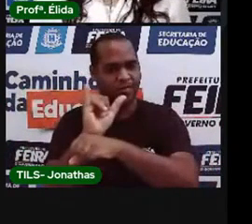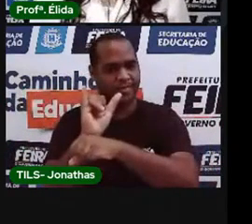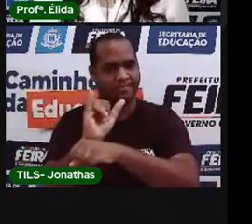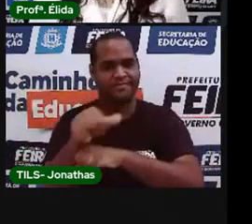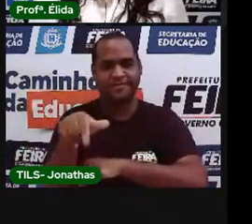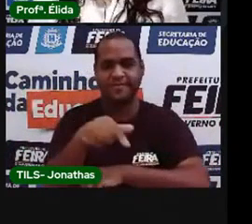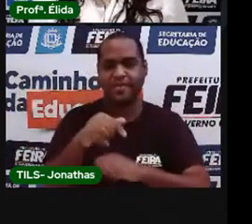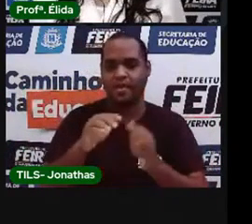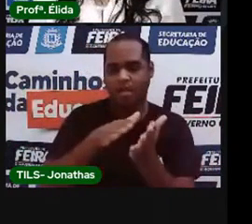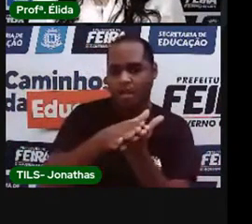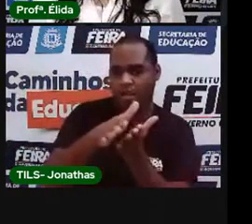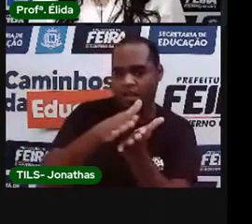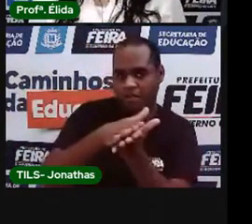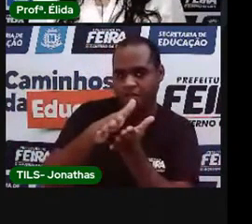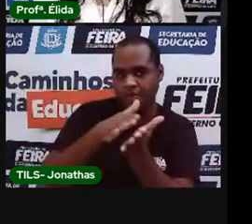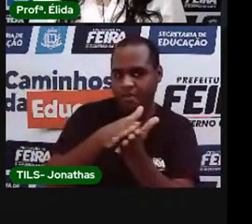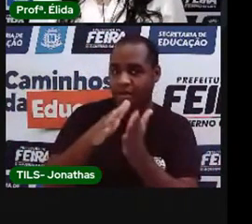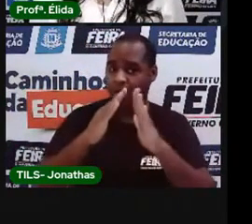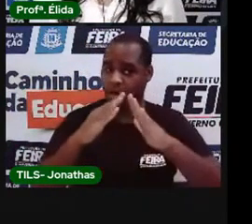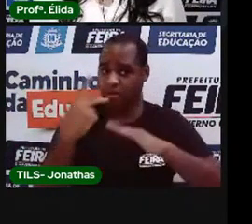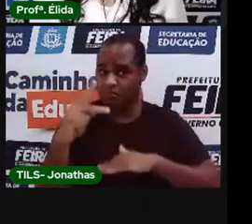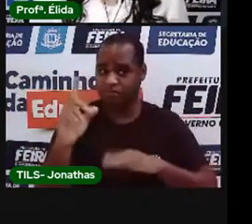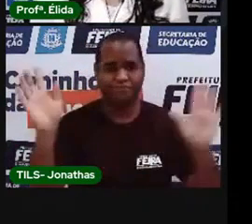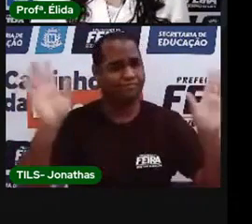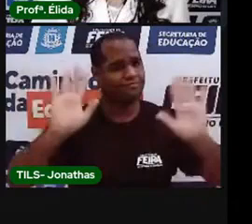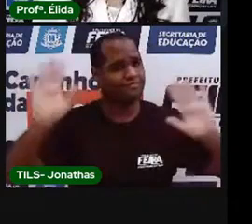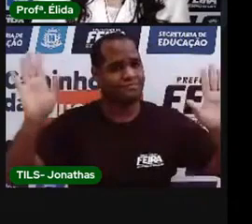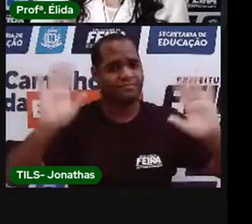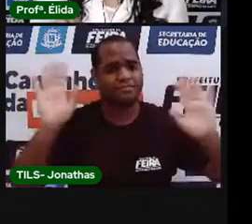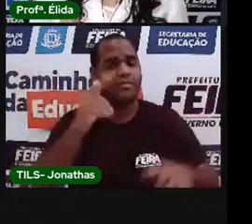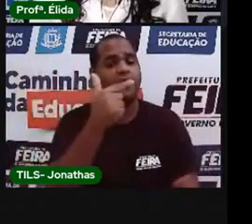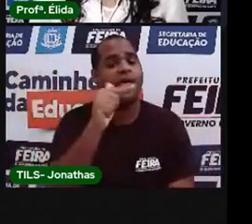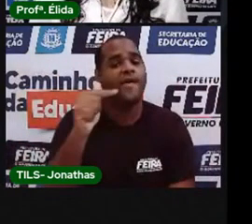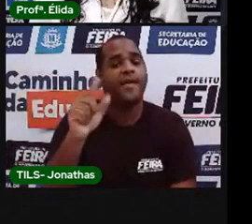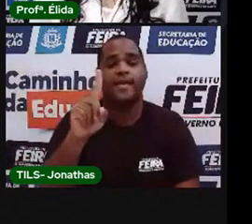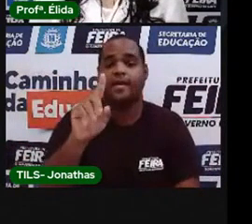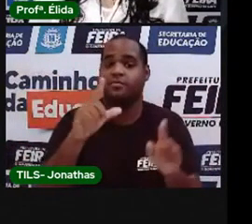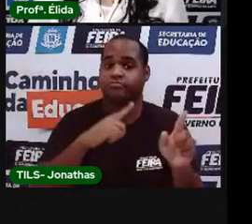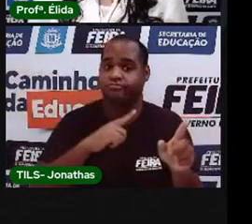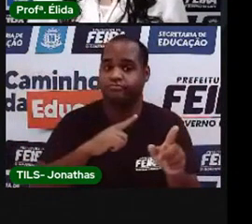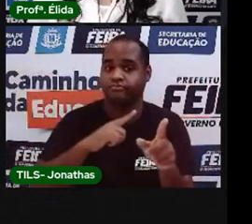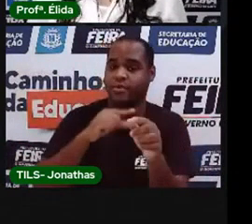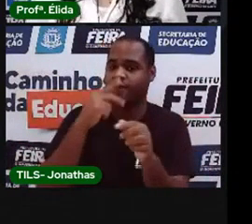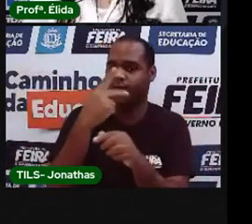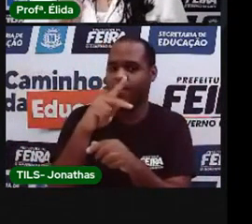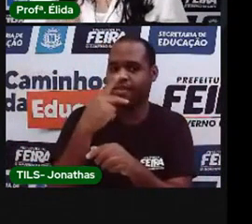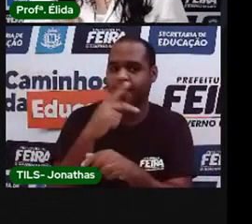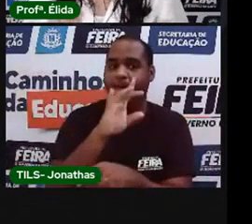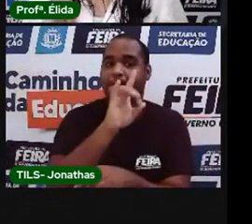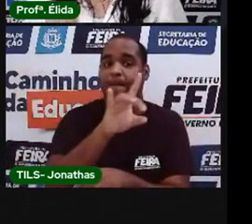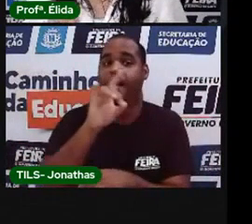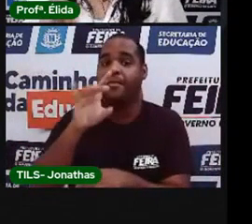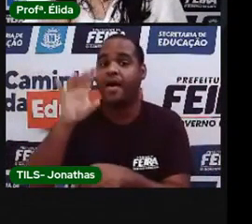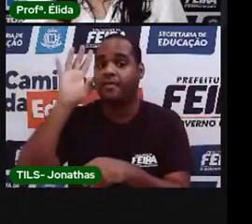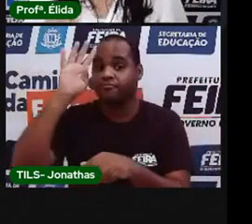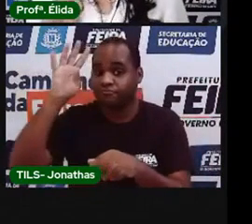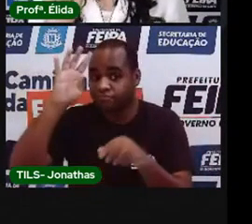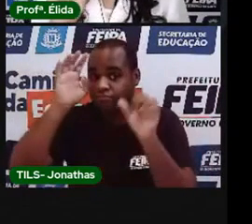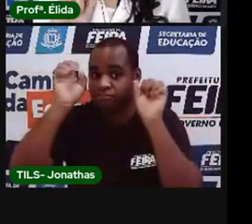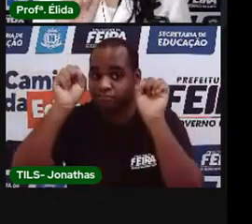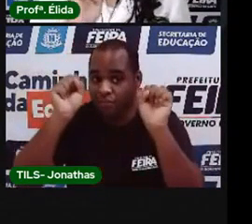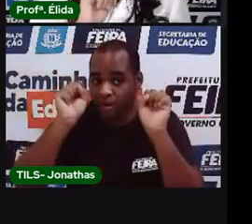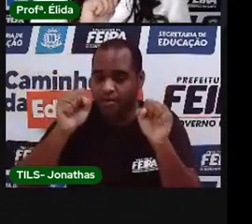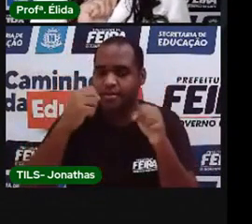tarefa impressa para a casa. Certo? Vai uma atividade para você construir